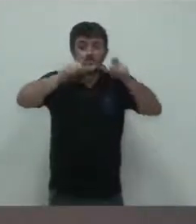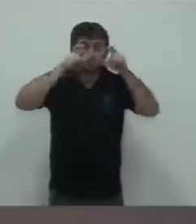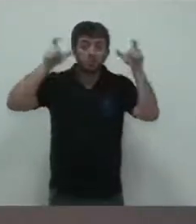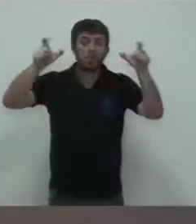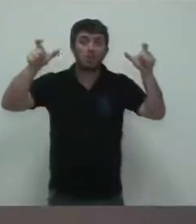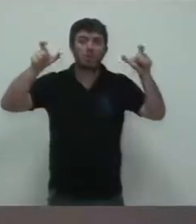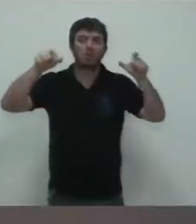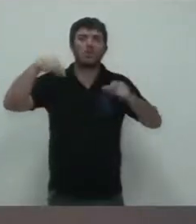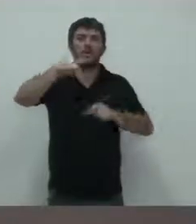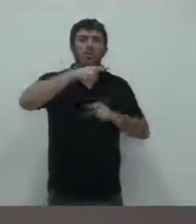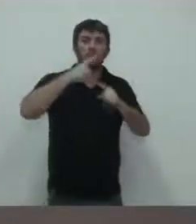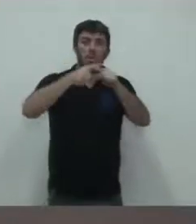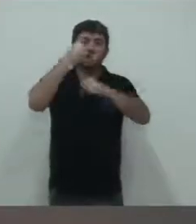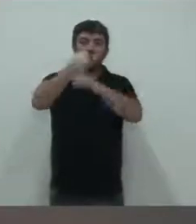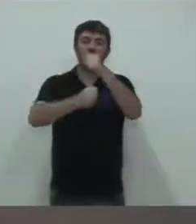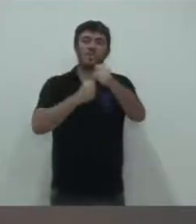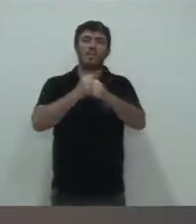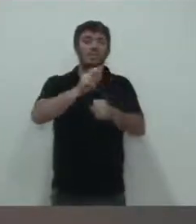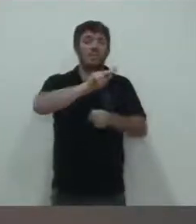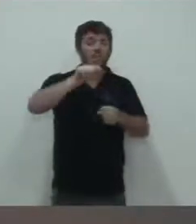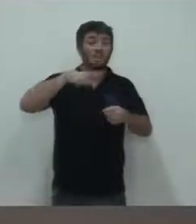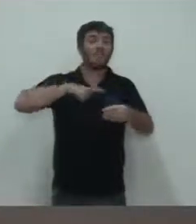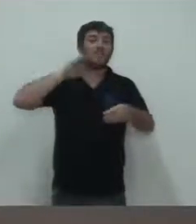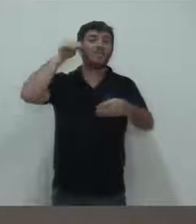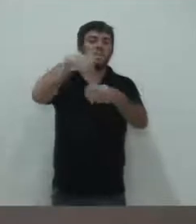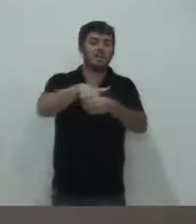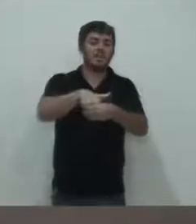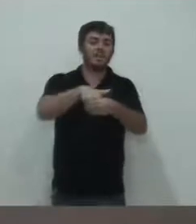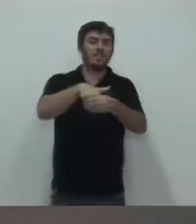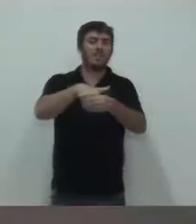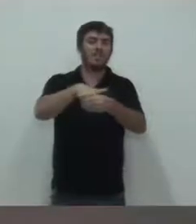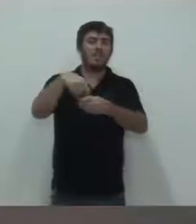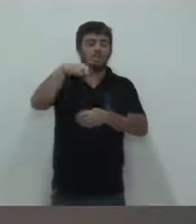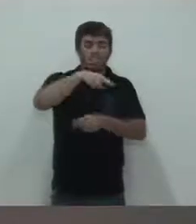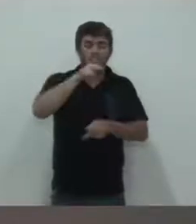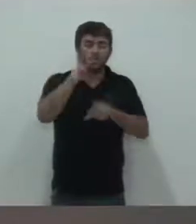eleição, tá? E espero que o povo de Viedo não caia